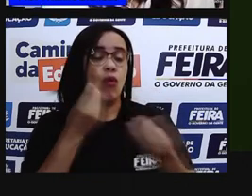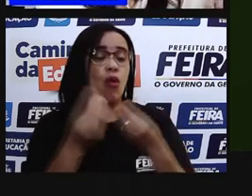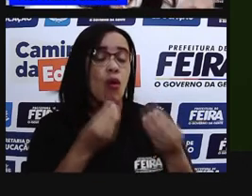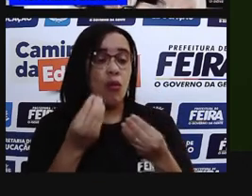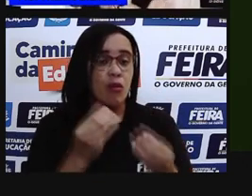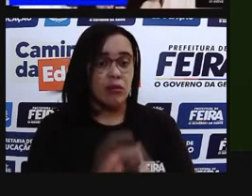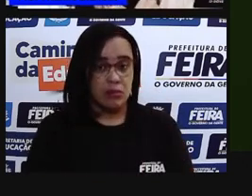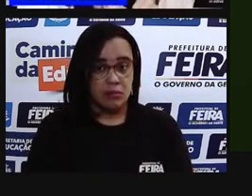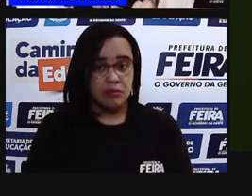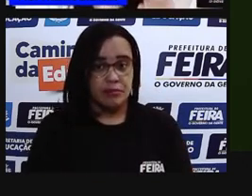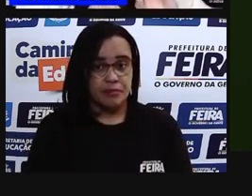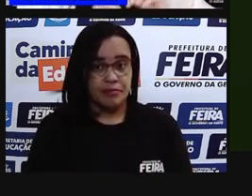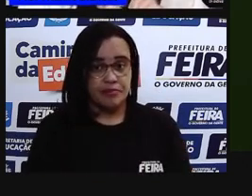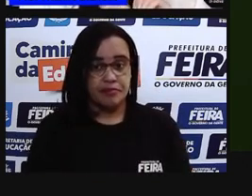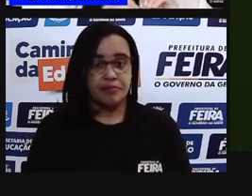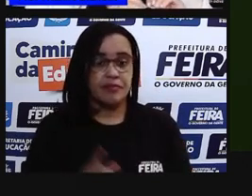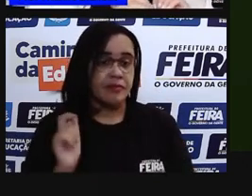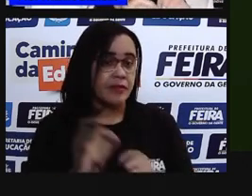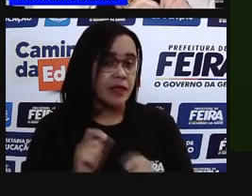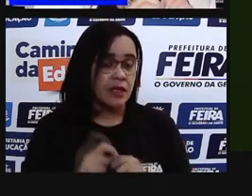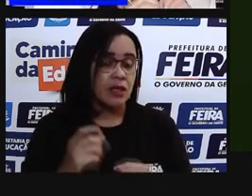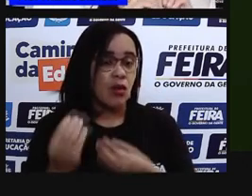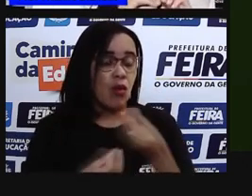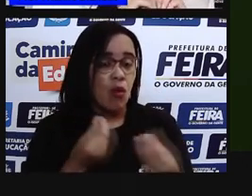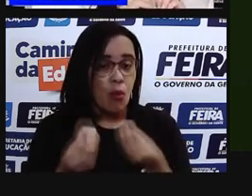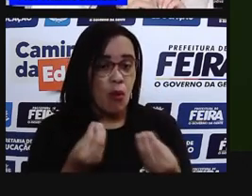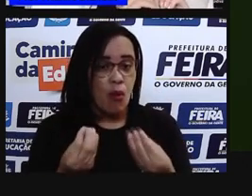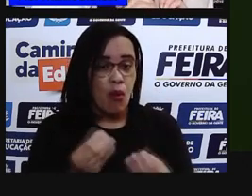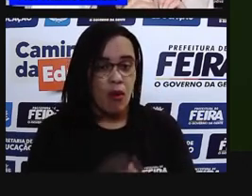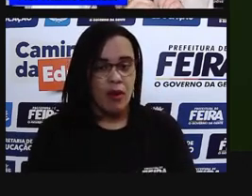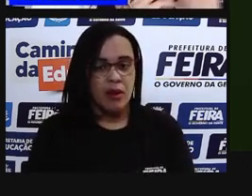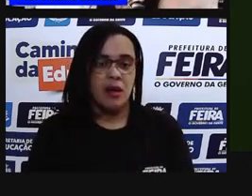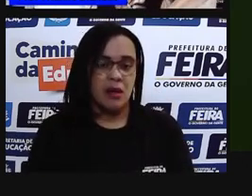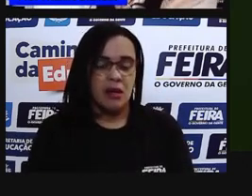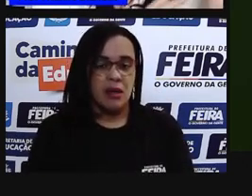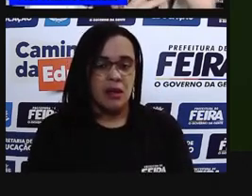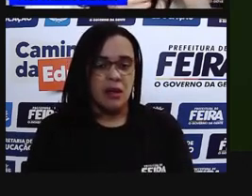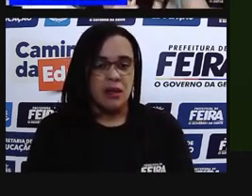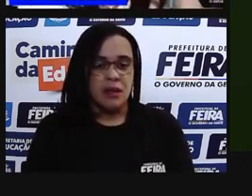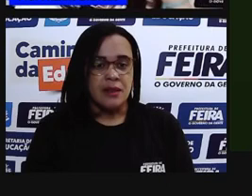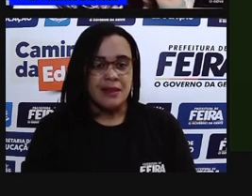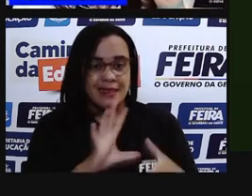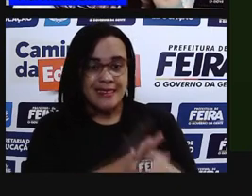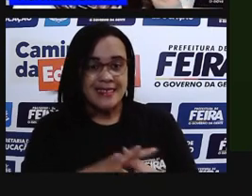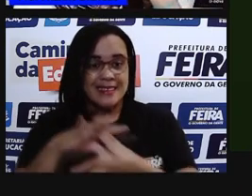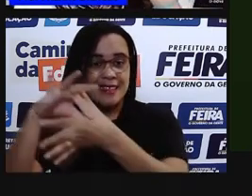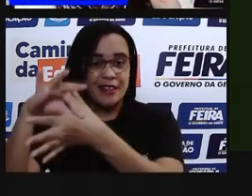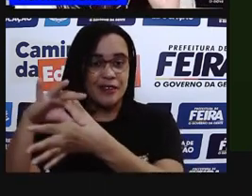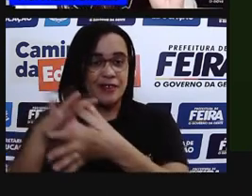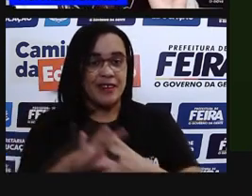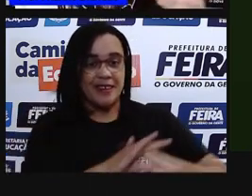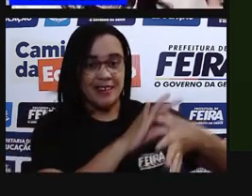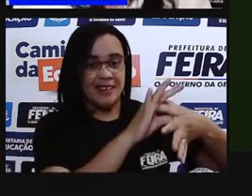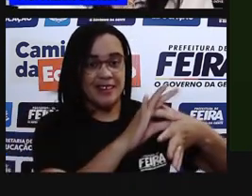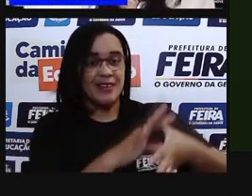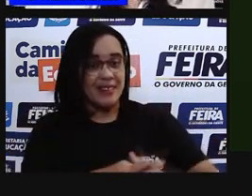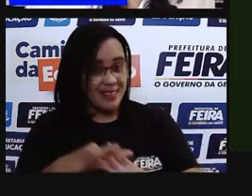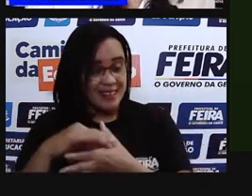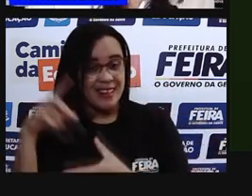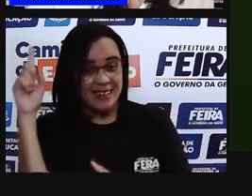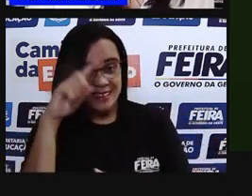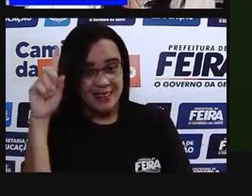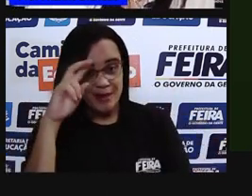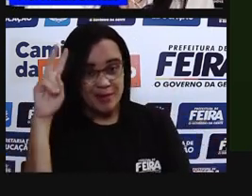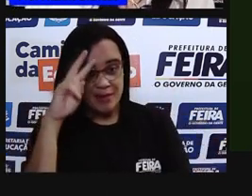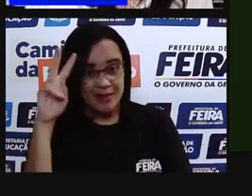o quê? Ele fez o seguinte, vou colocar, vou fazer esse transporte por essas bolinhas. Essas bolinhas a gente não vai